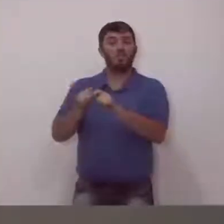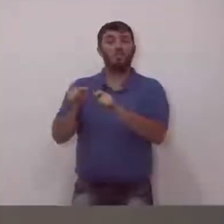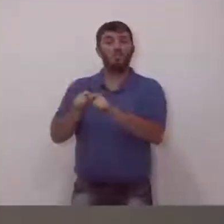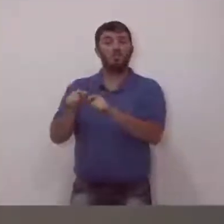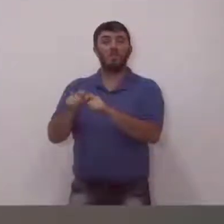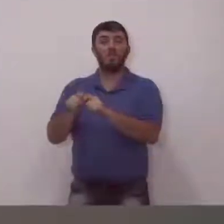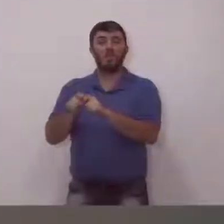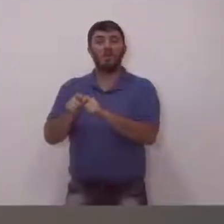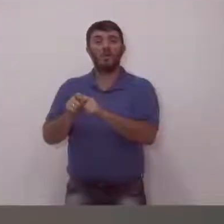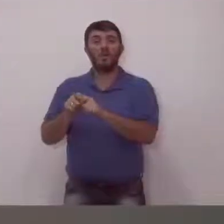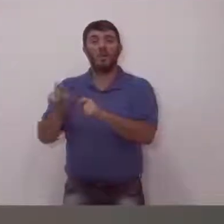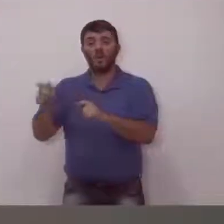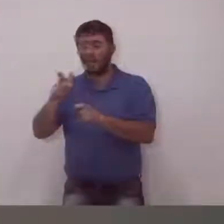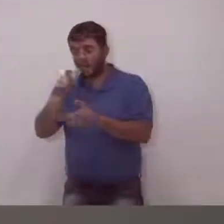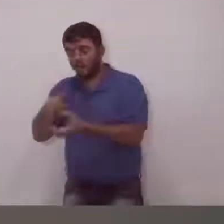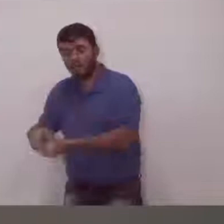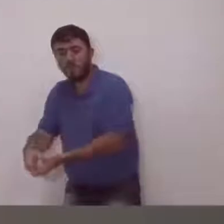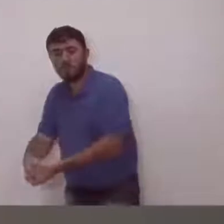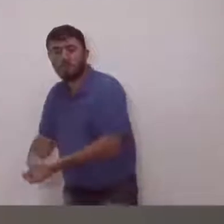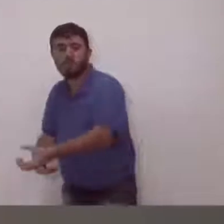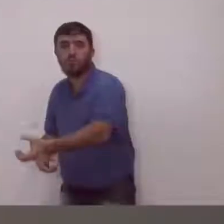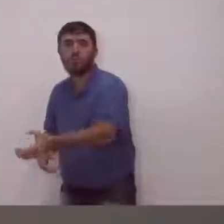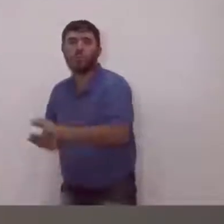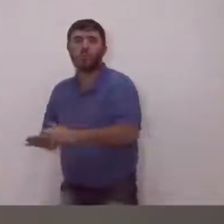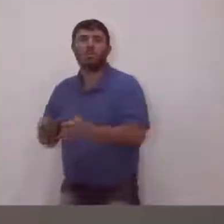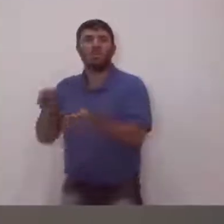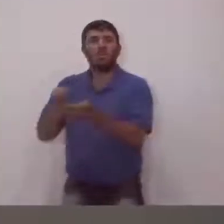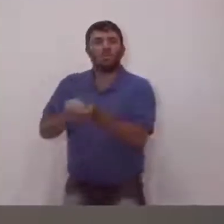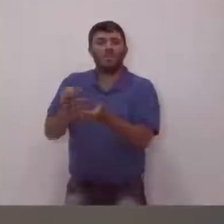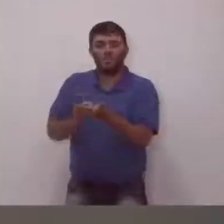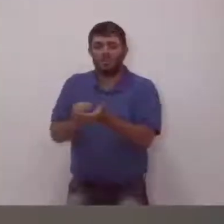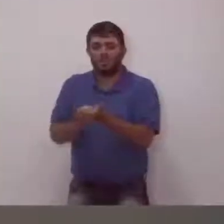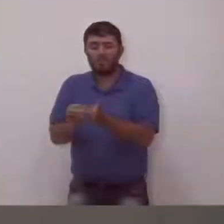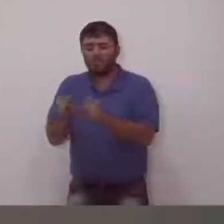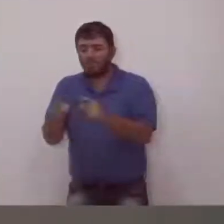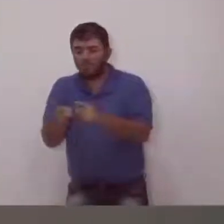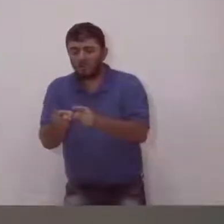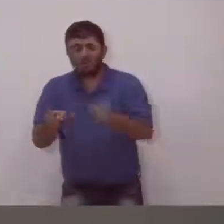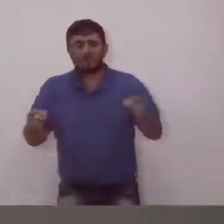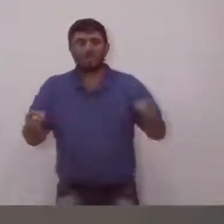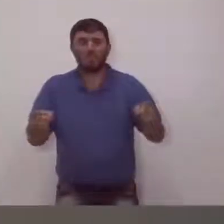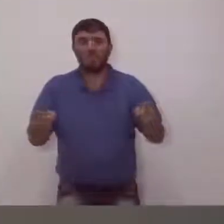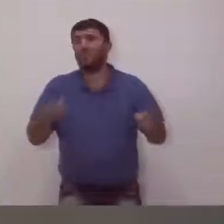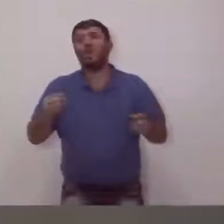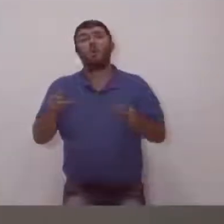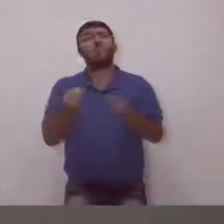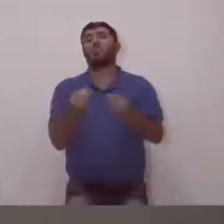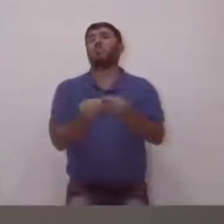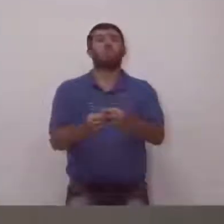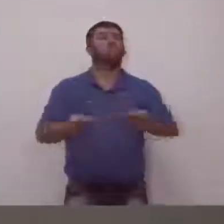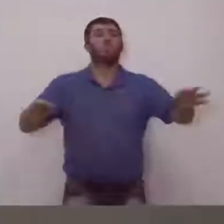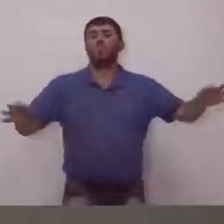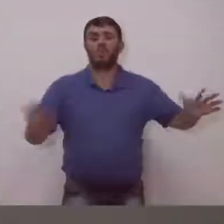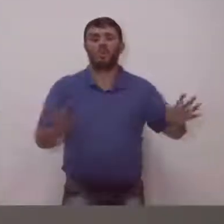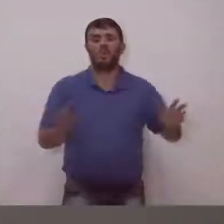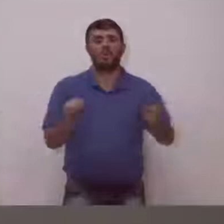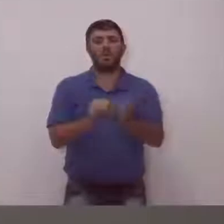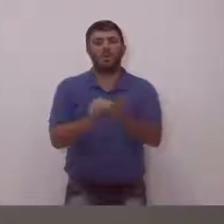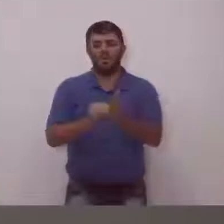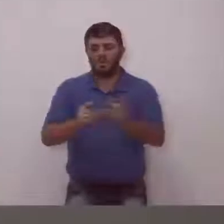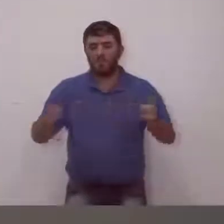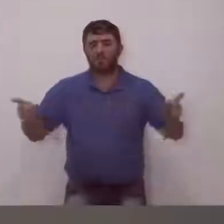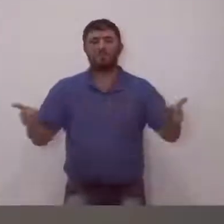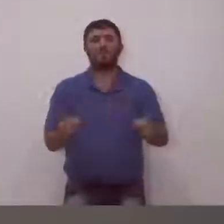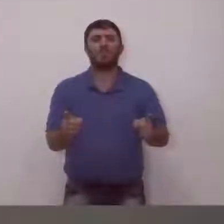calçada. Faltando pouca coisa, poucos metros, nem quilômetros, poucos metros para interligar esse